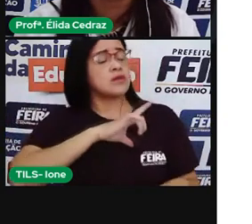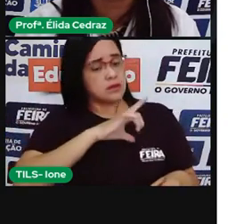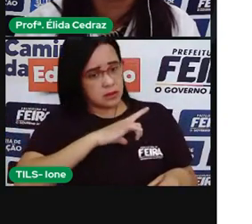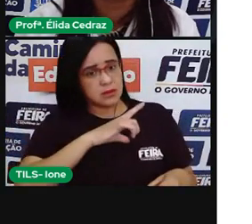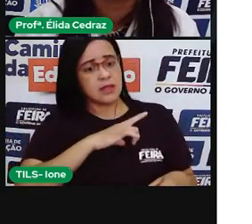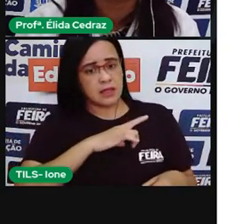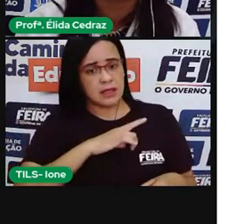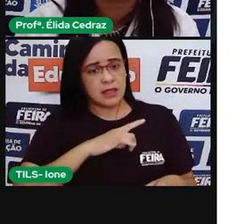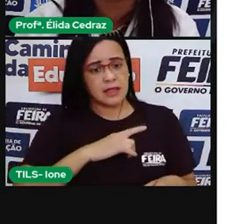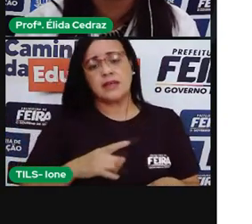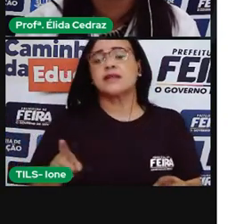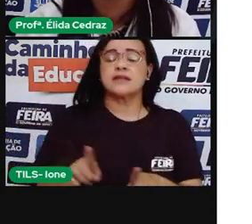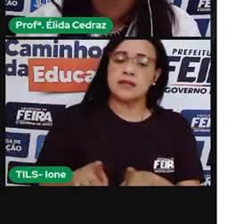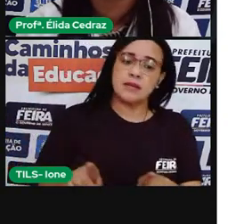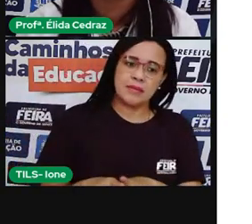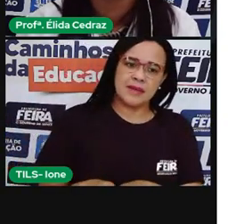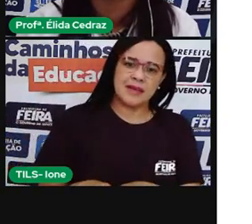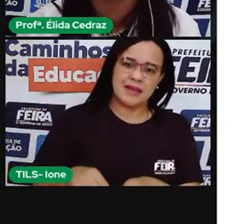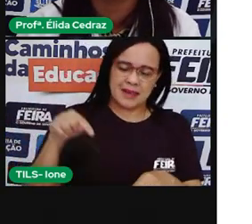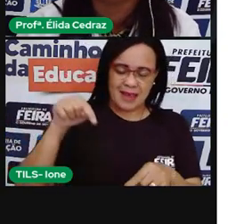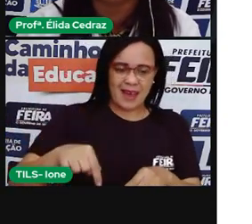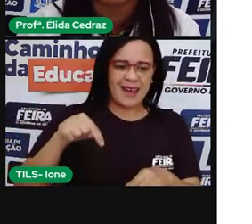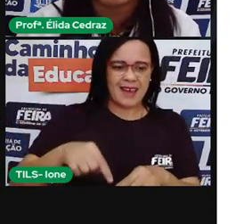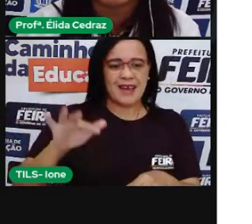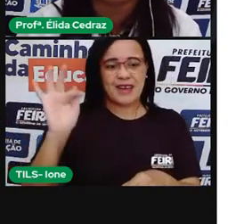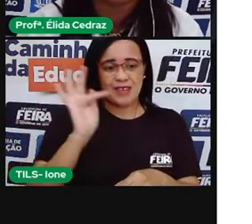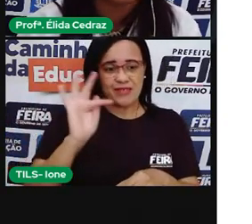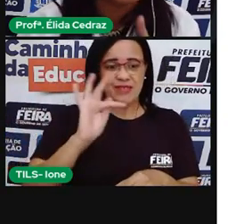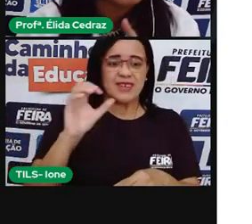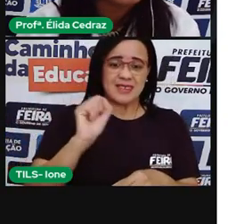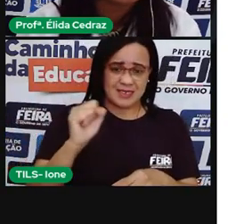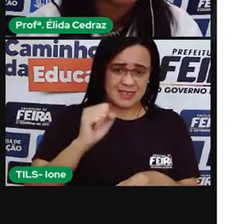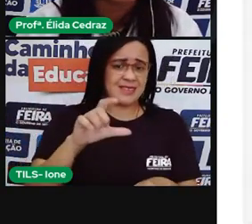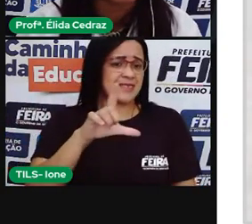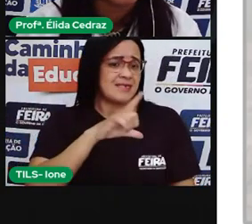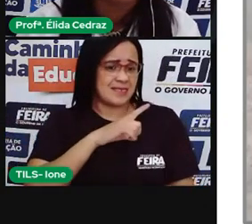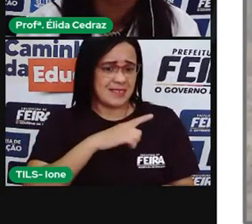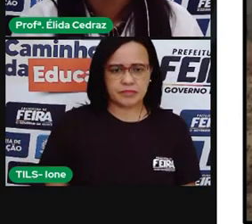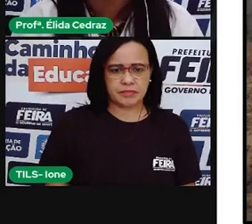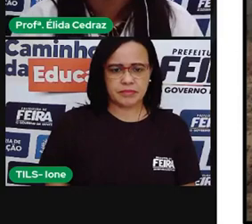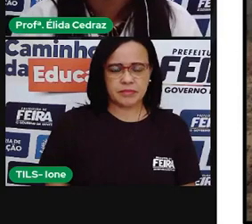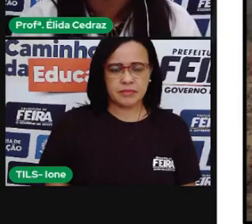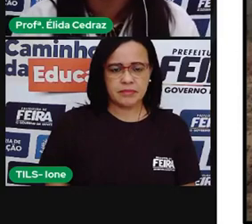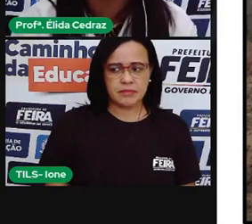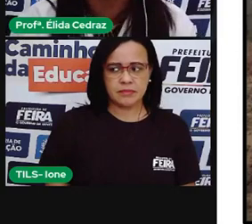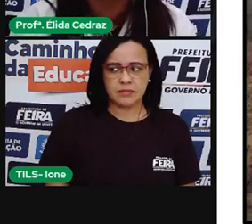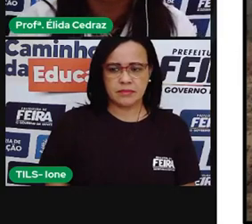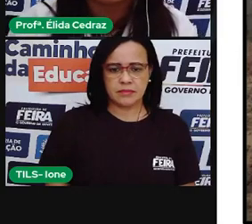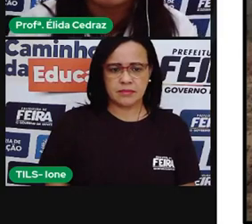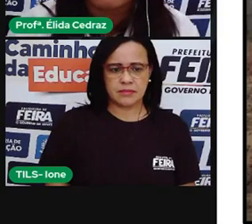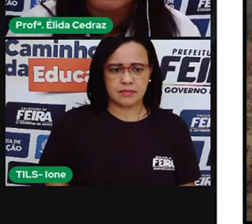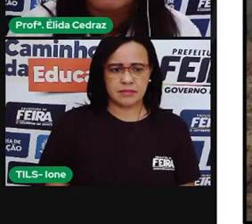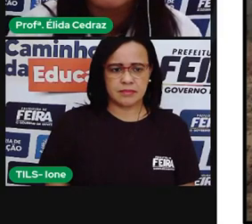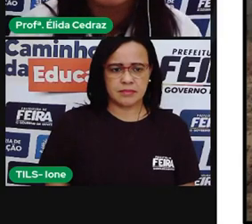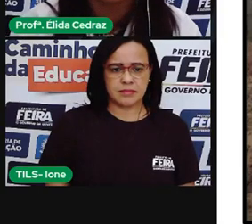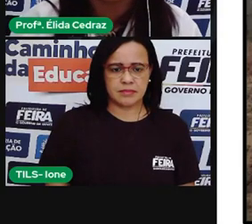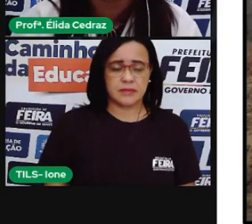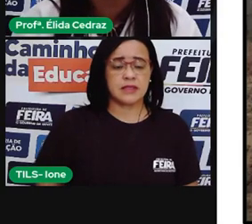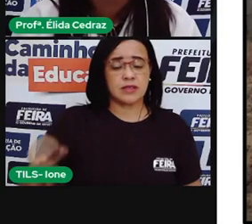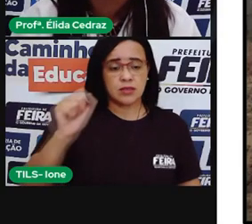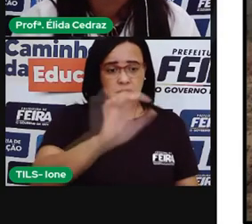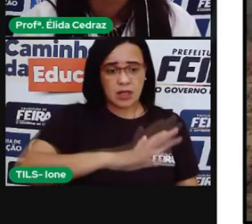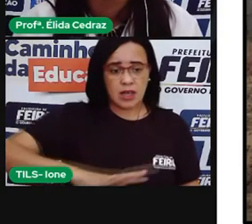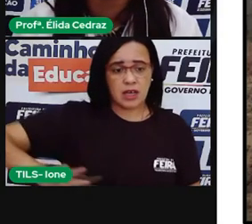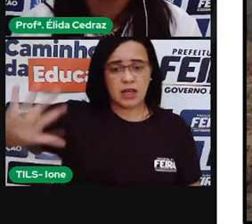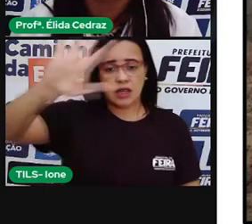contribuição quilombola na nossa formação cultural e social. Na nossa região, nós